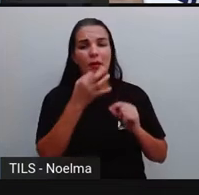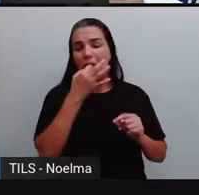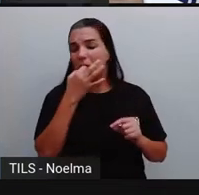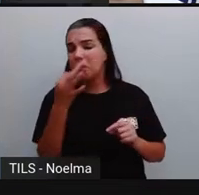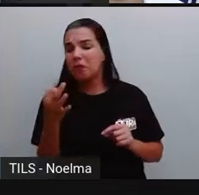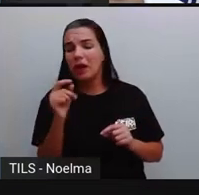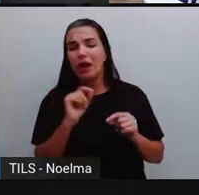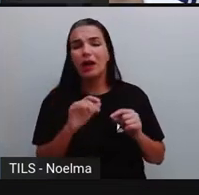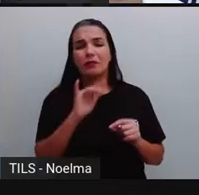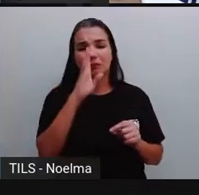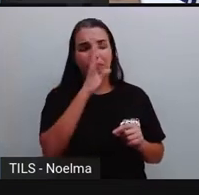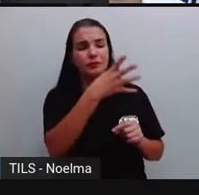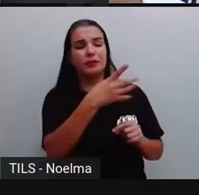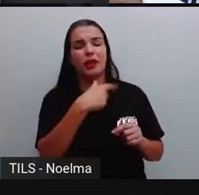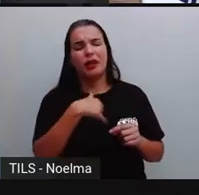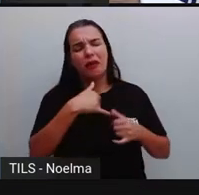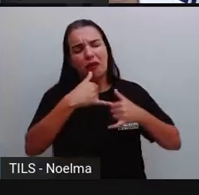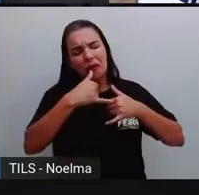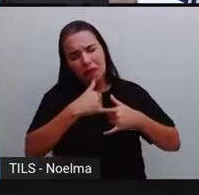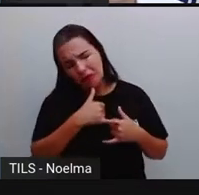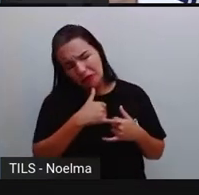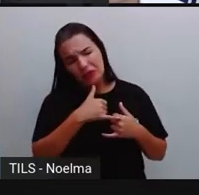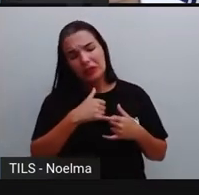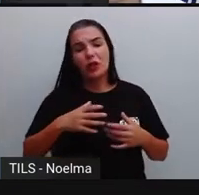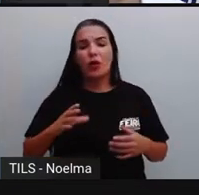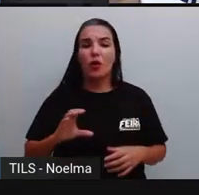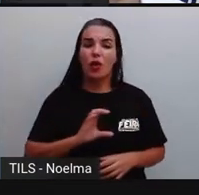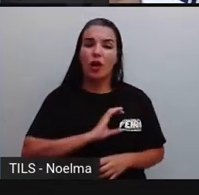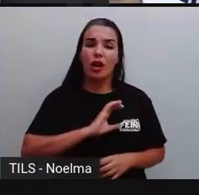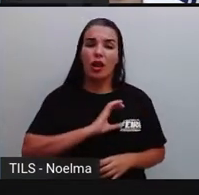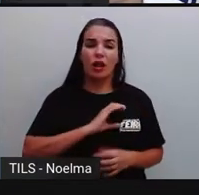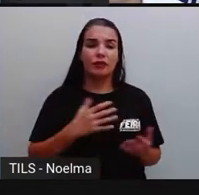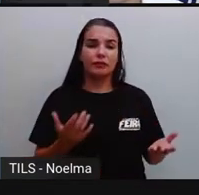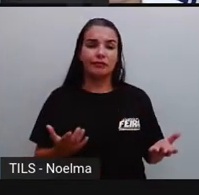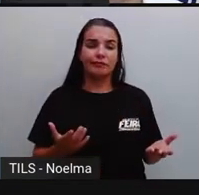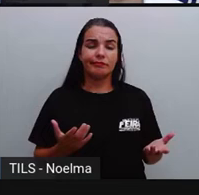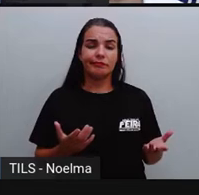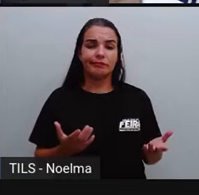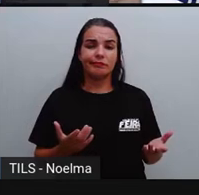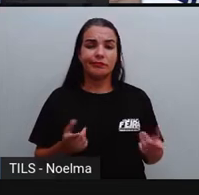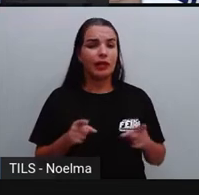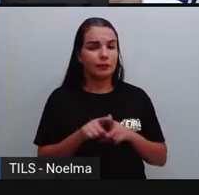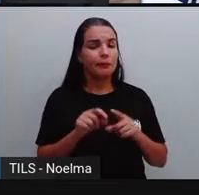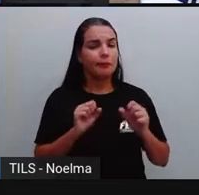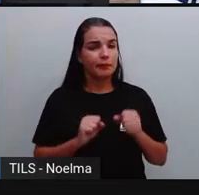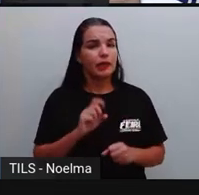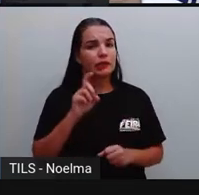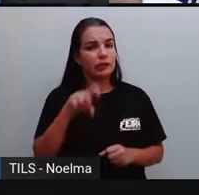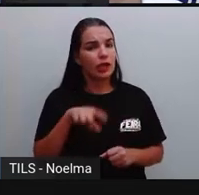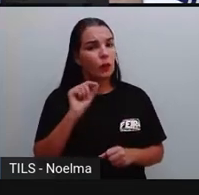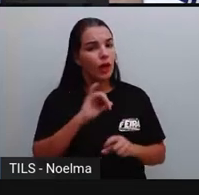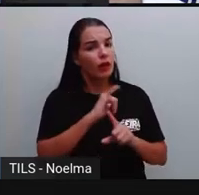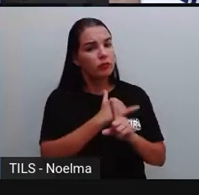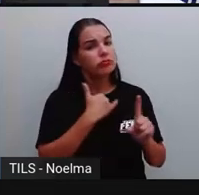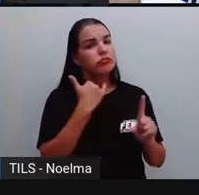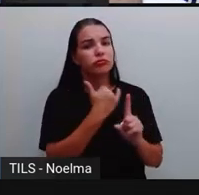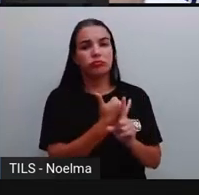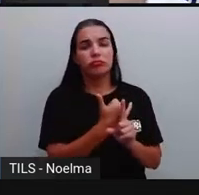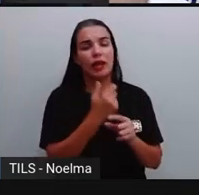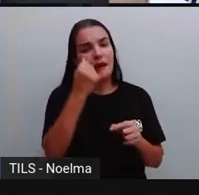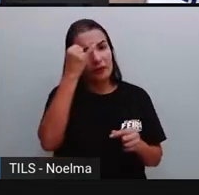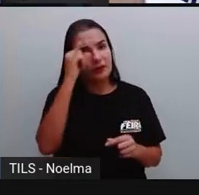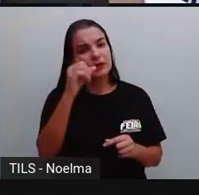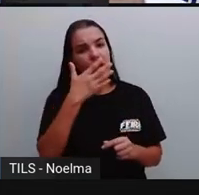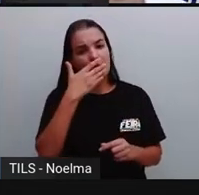apelidos que ofendem, que humilham o colega. Então, os apelidos também podem ser uma forma de praticar